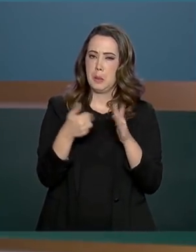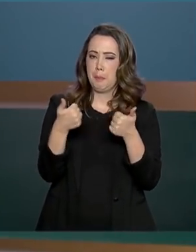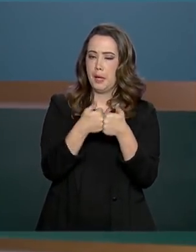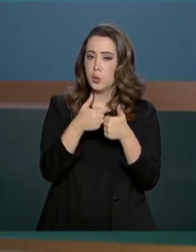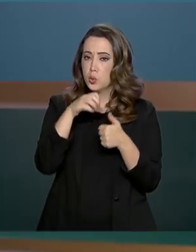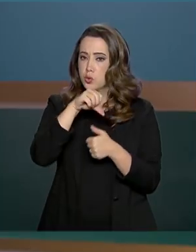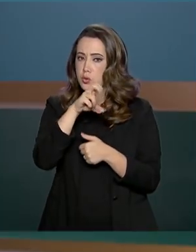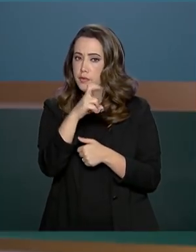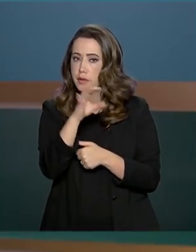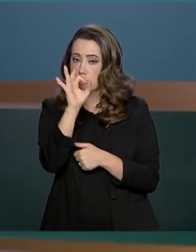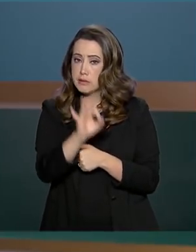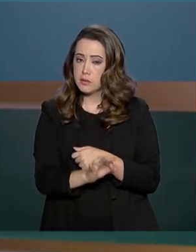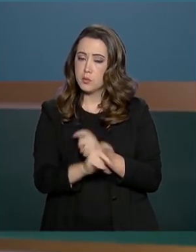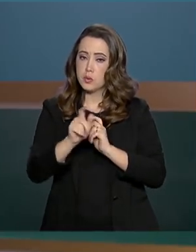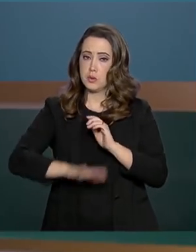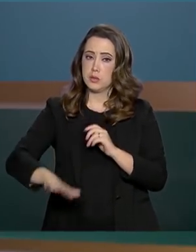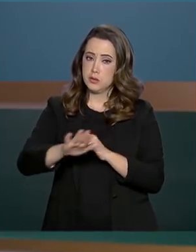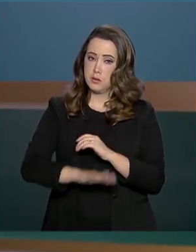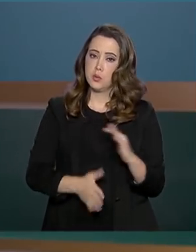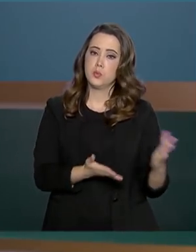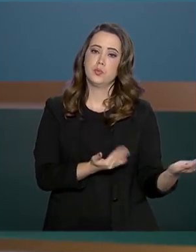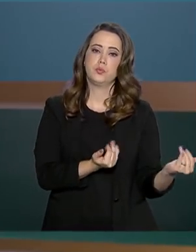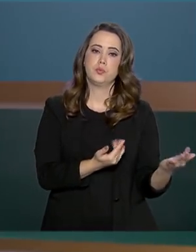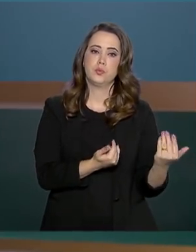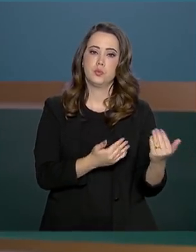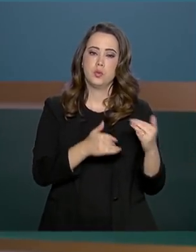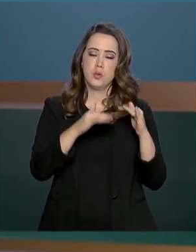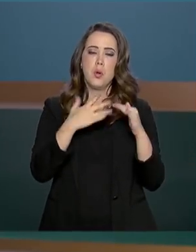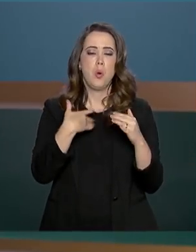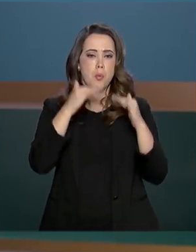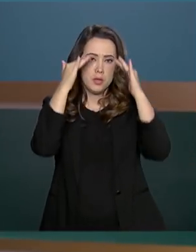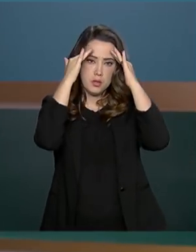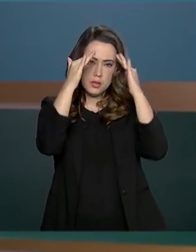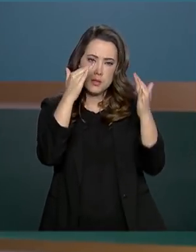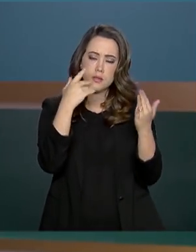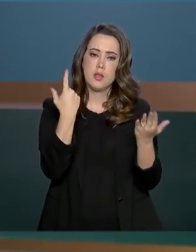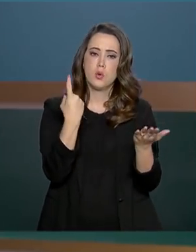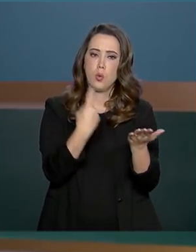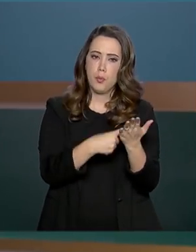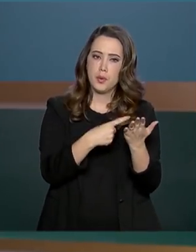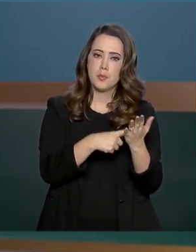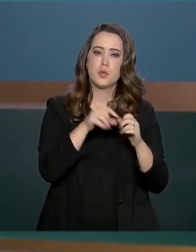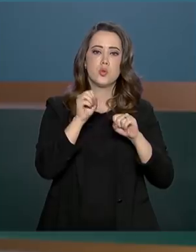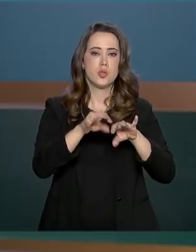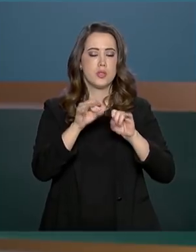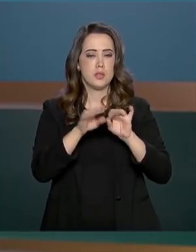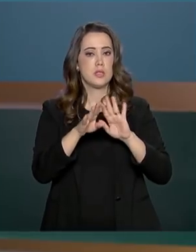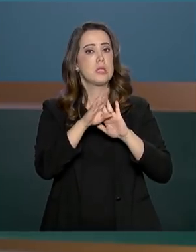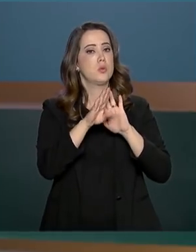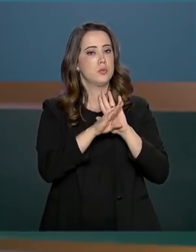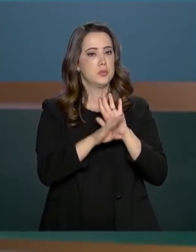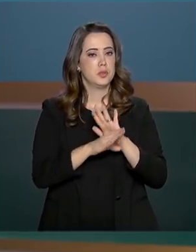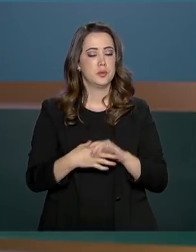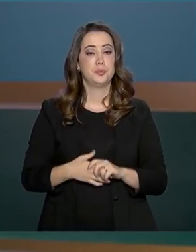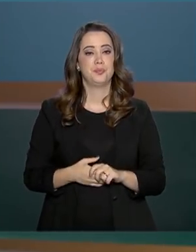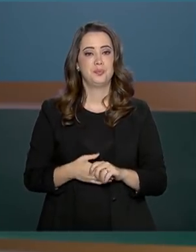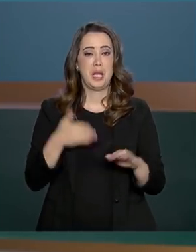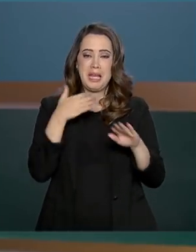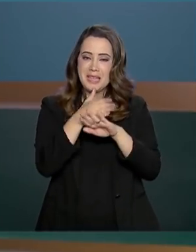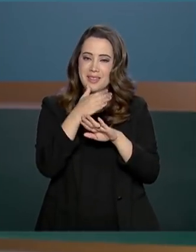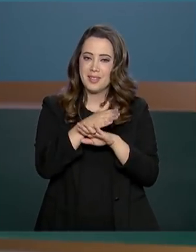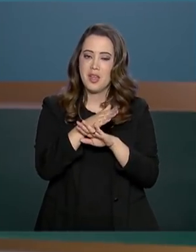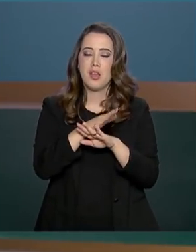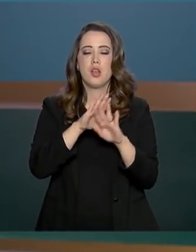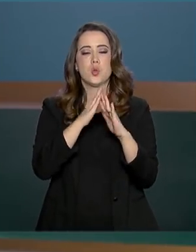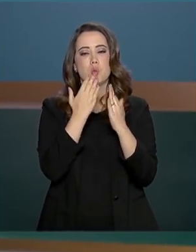95% das crianças e jovens cumpriram a condicionalidade de educação do programa. A frequência